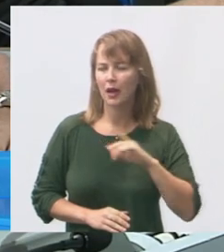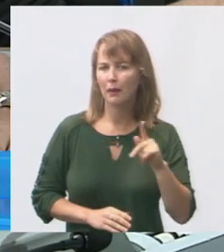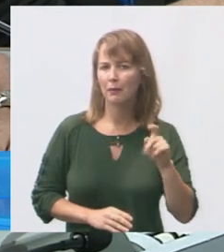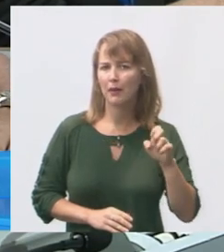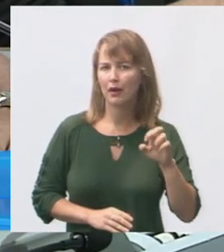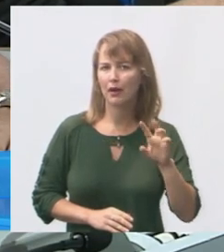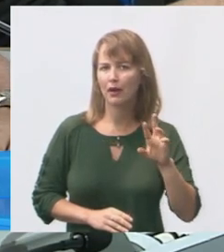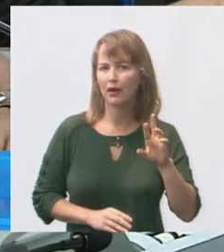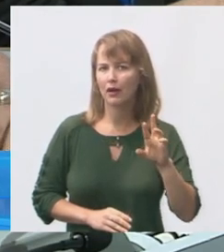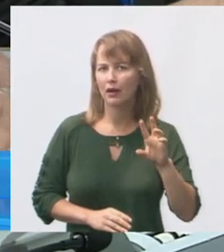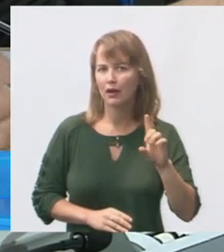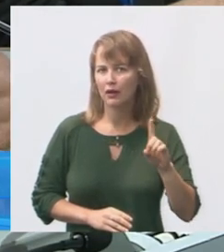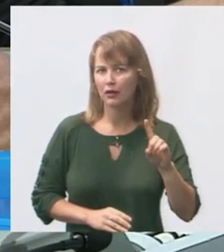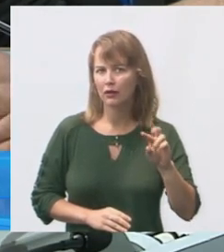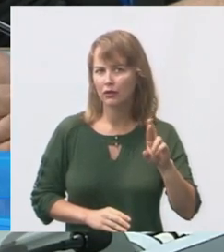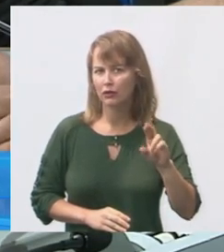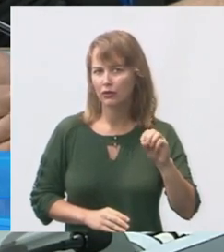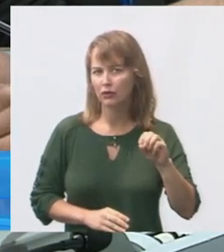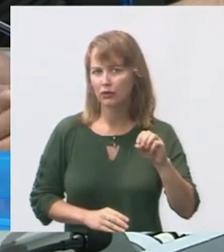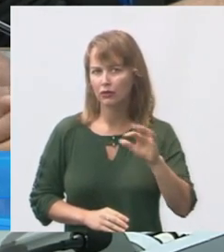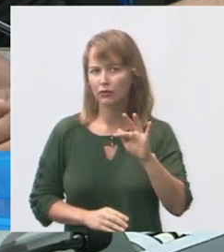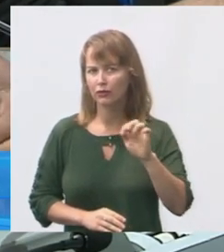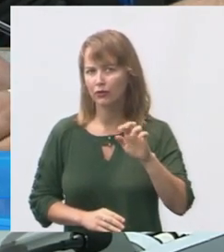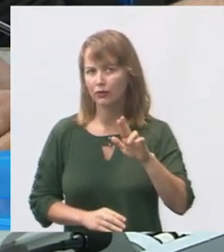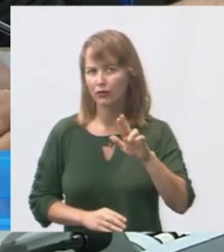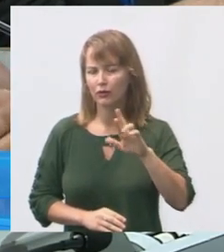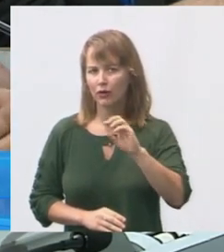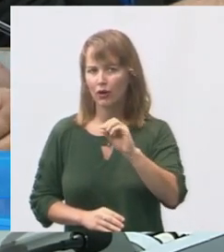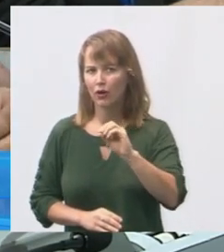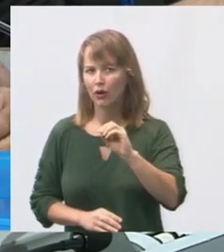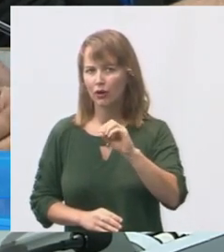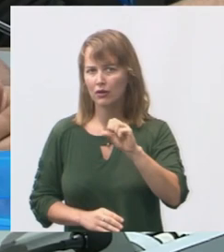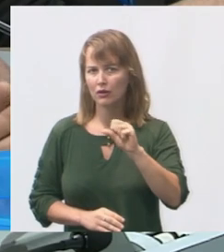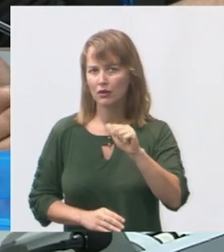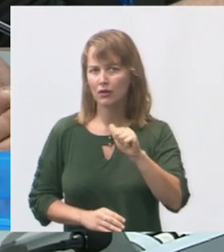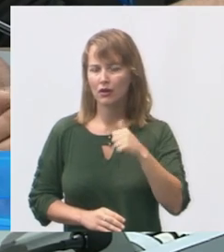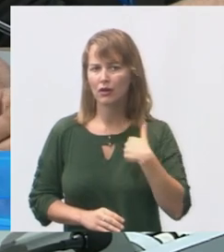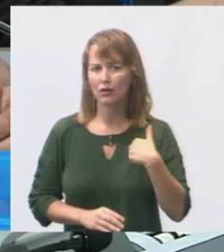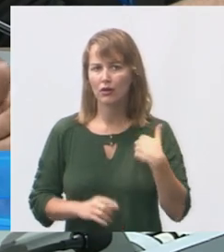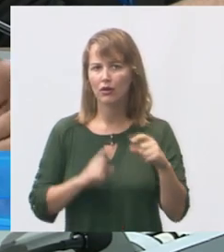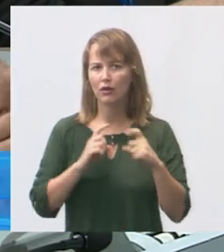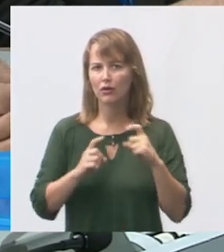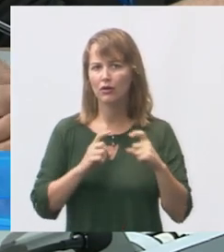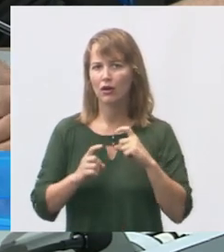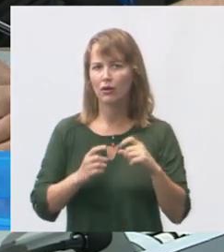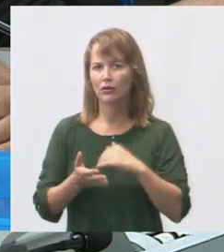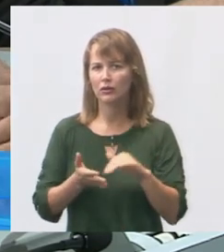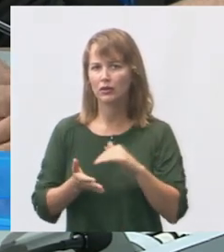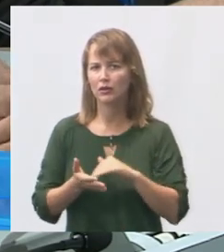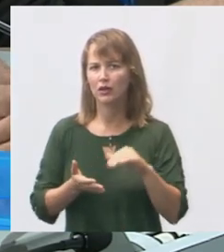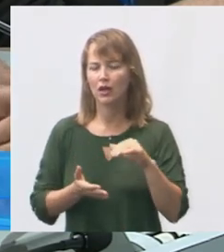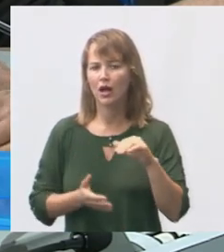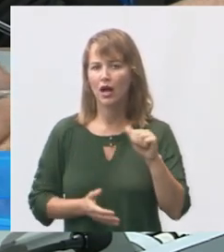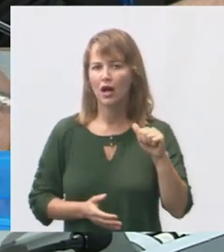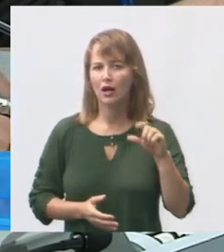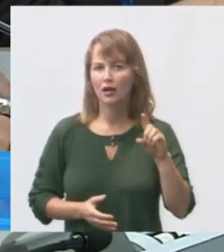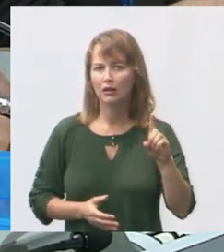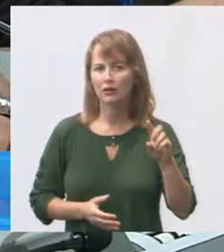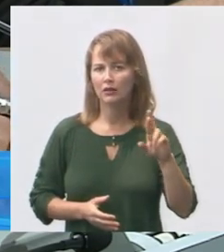e a prefeitura sempre naquele discurso eu estive numa reunião com a secretária Adriana Esperandil mais o vereador Davi Ismael